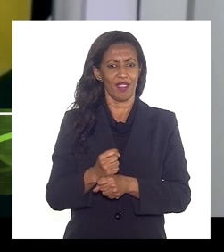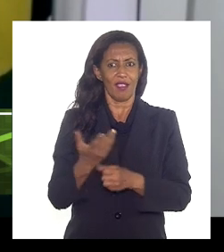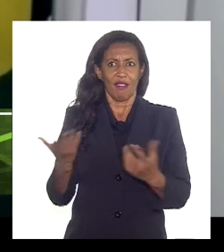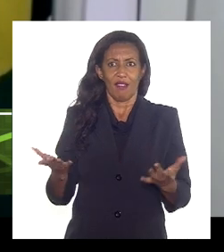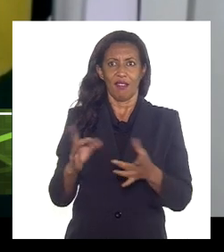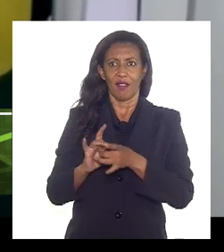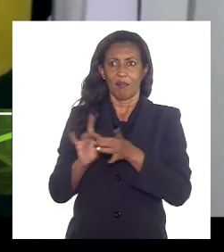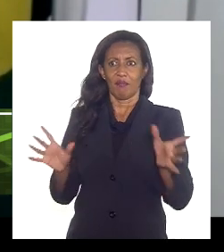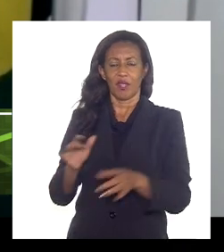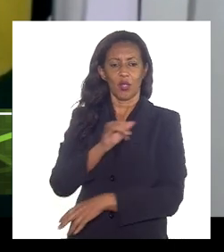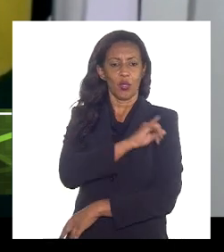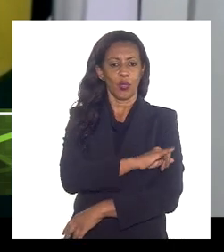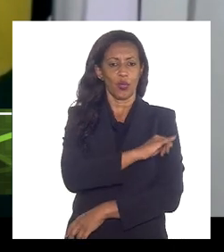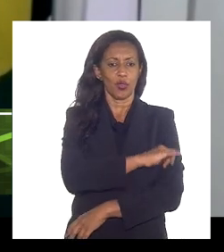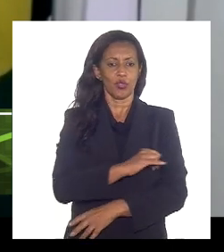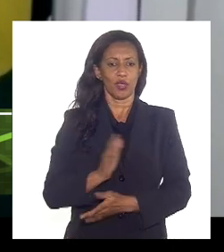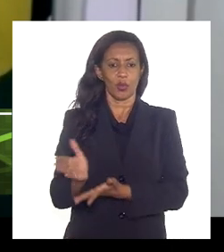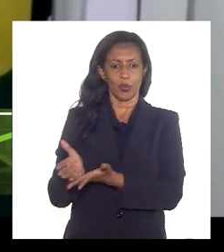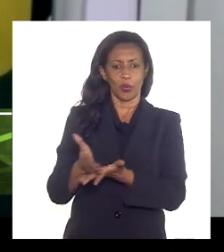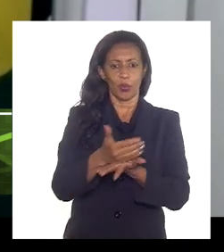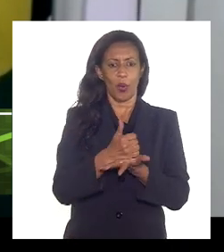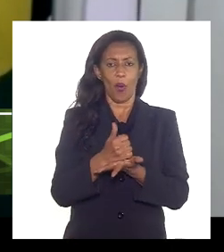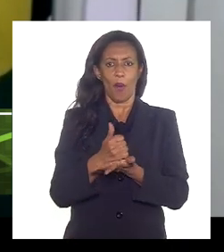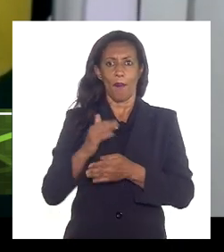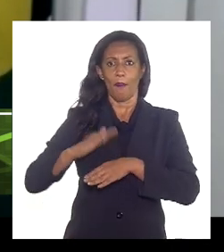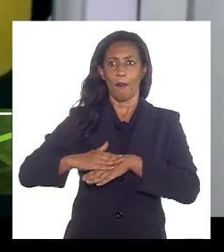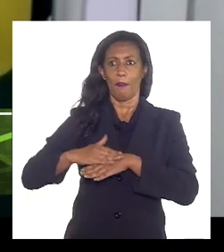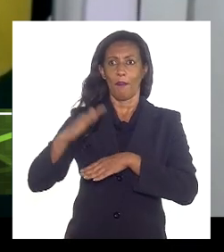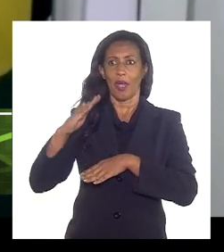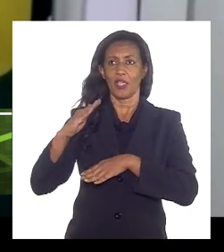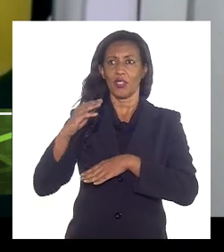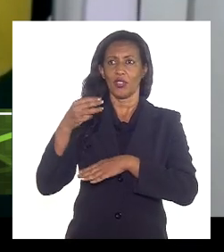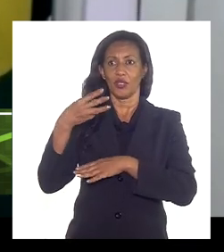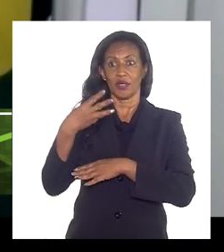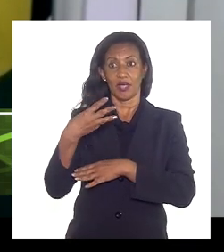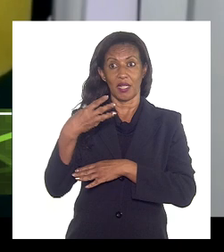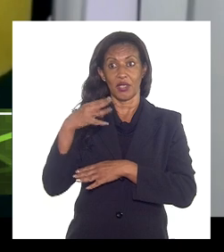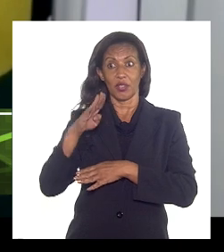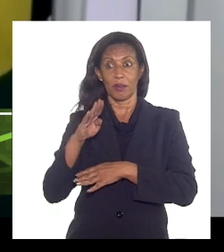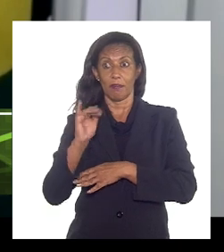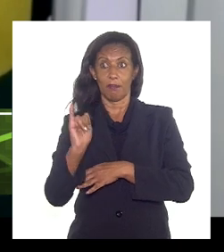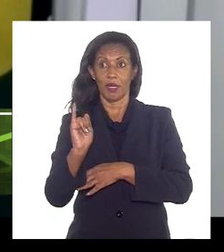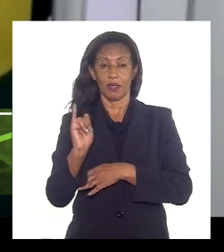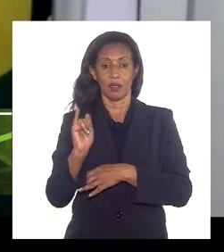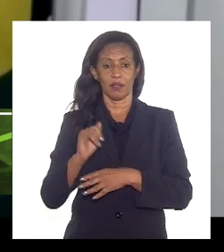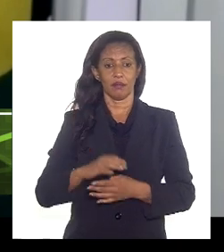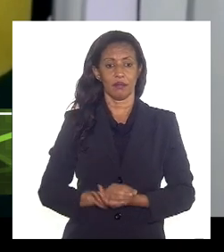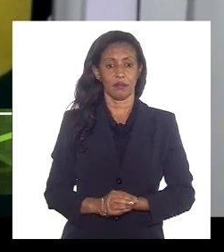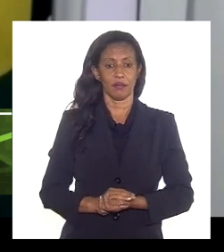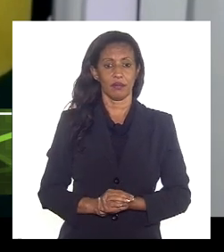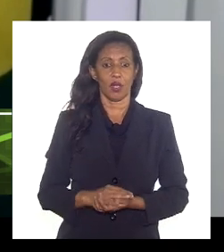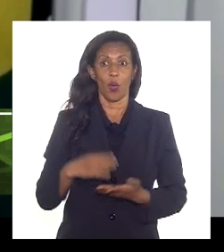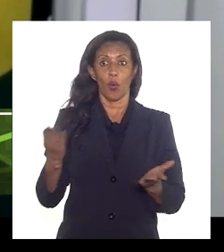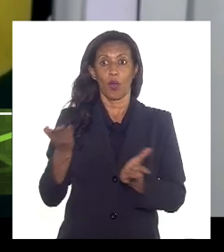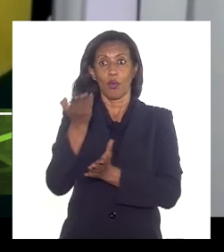de Janeiro recade pouco mais de 3 bi Luiz Paulo 3 bi quando a perda do mal é